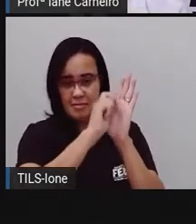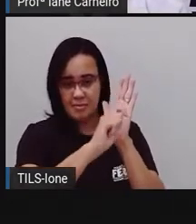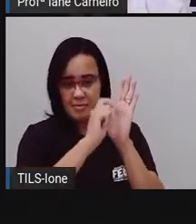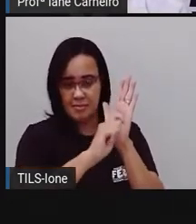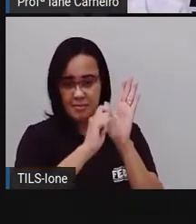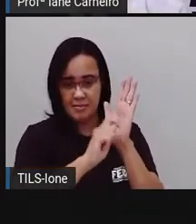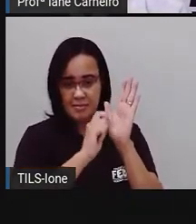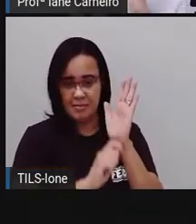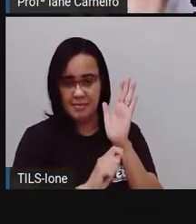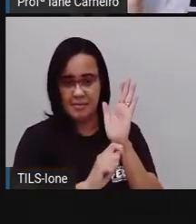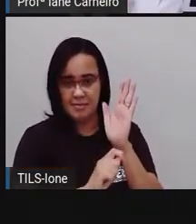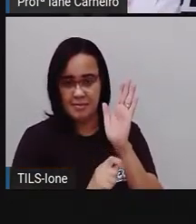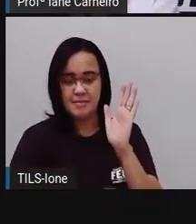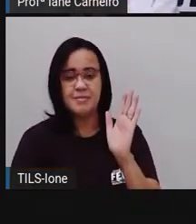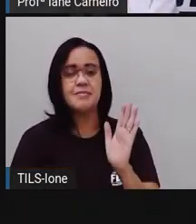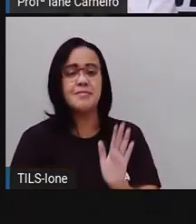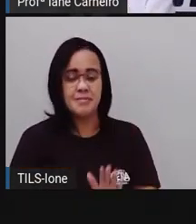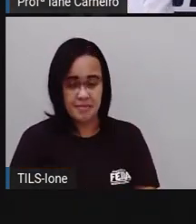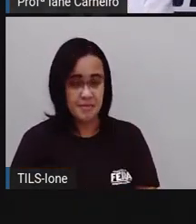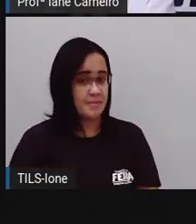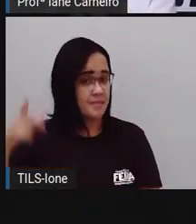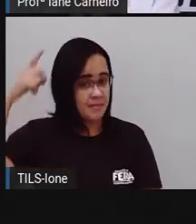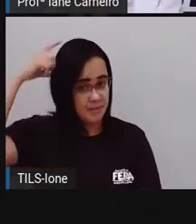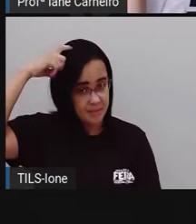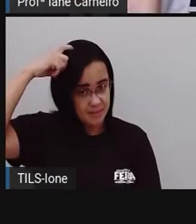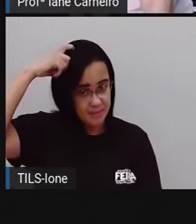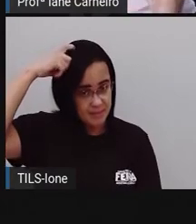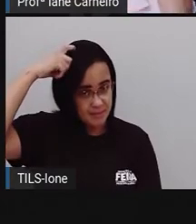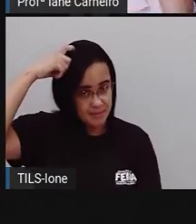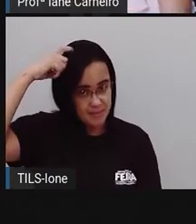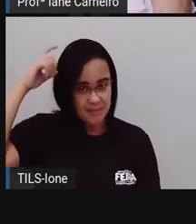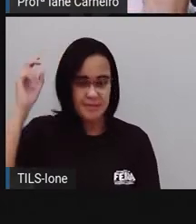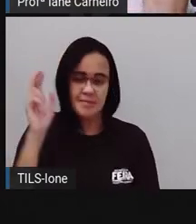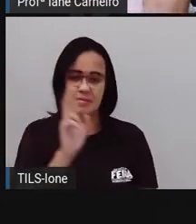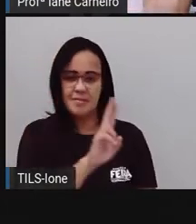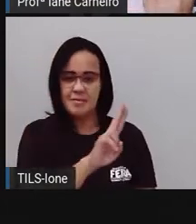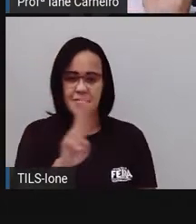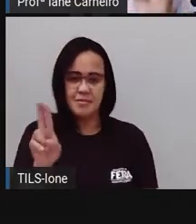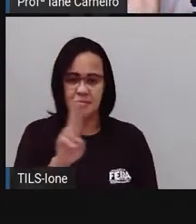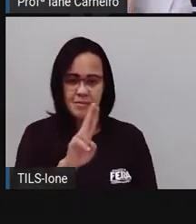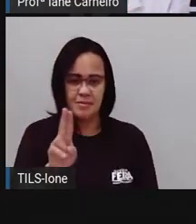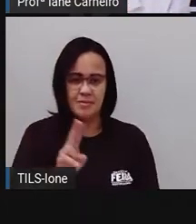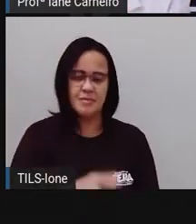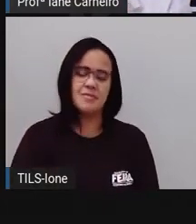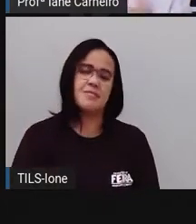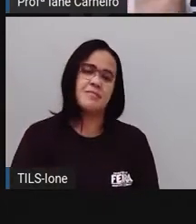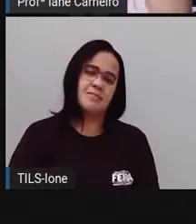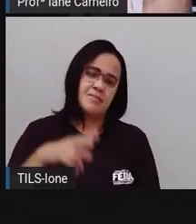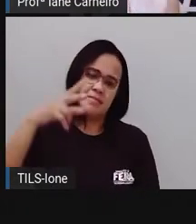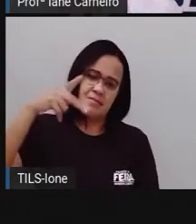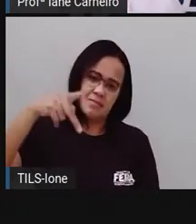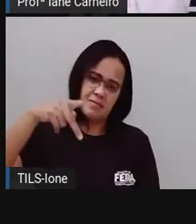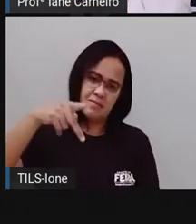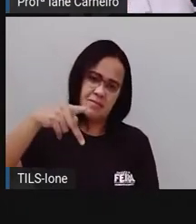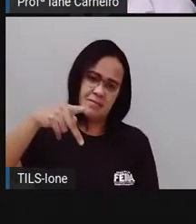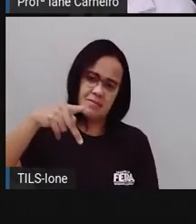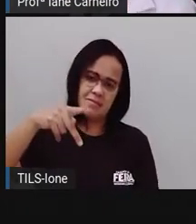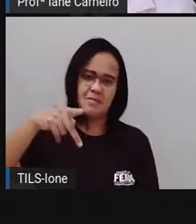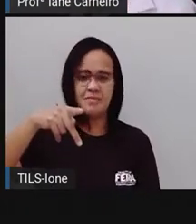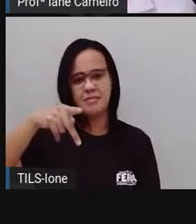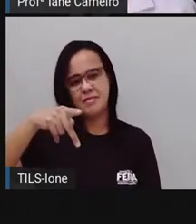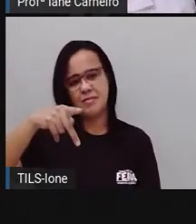é a... Princesa Maribel. Aí, gente vai escrever essas duas palavras pra compor a frase,